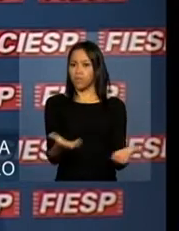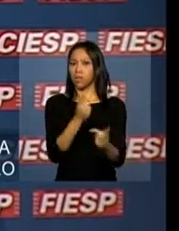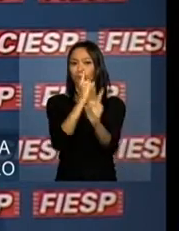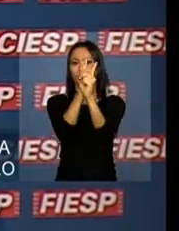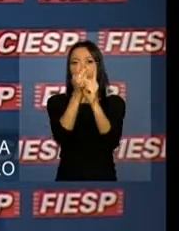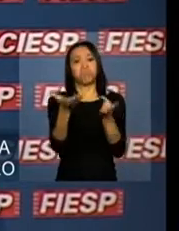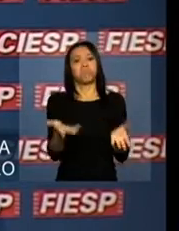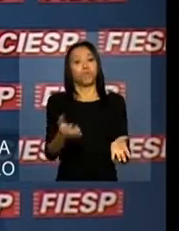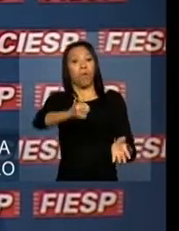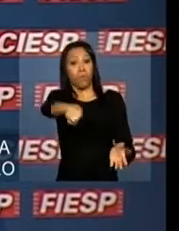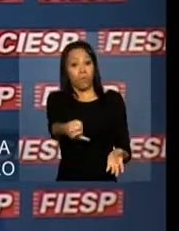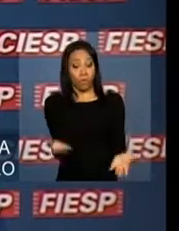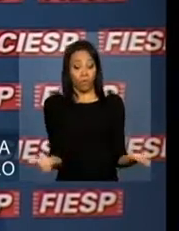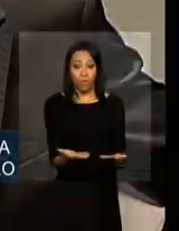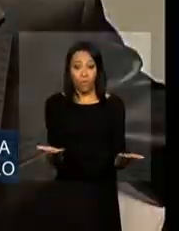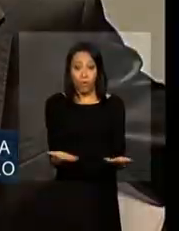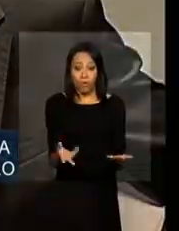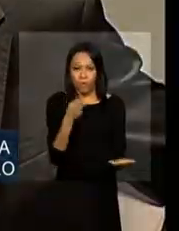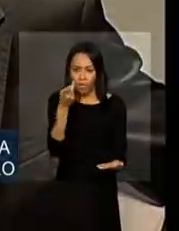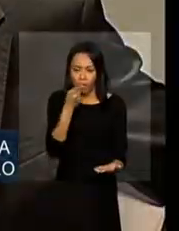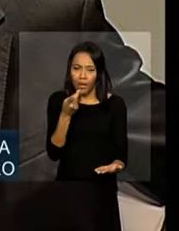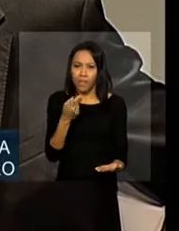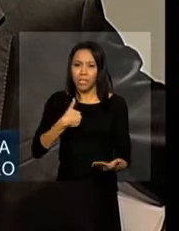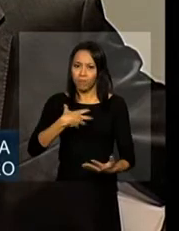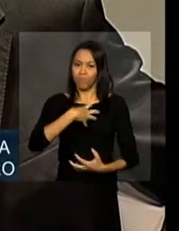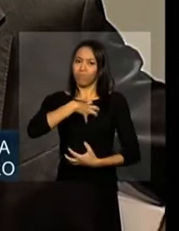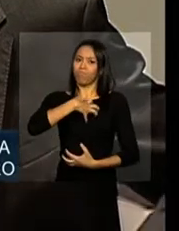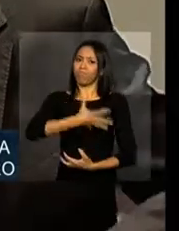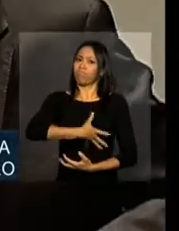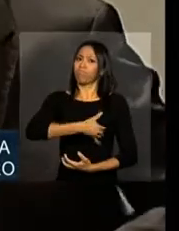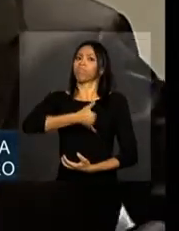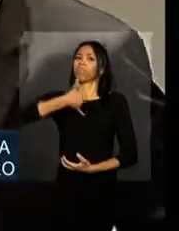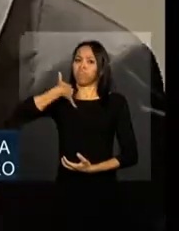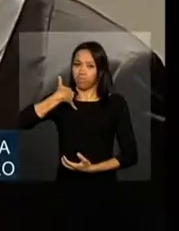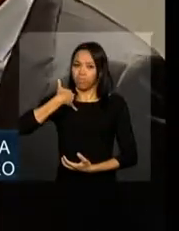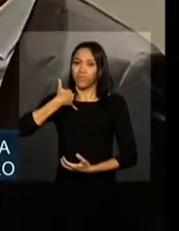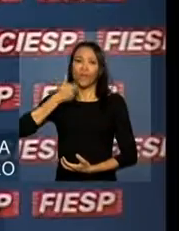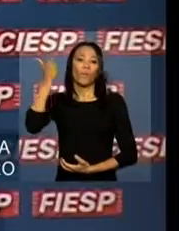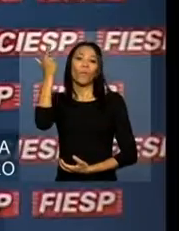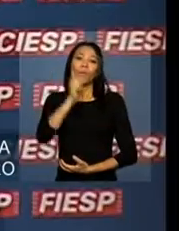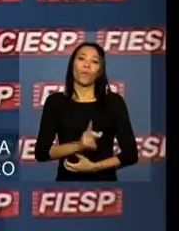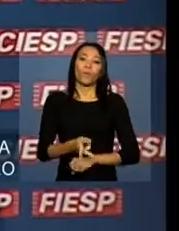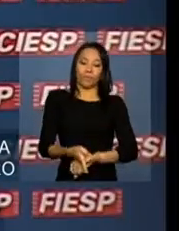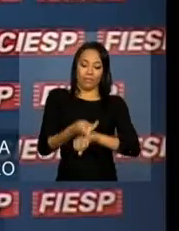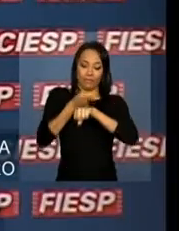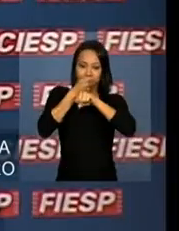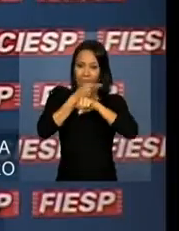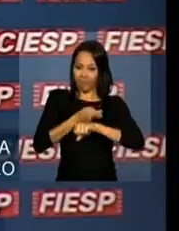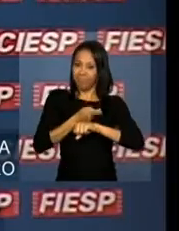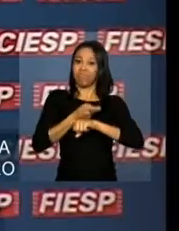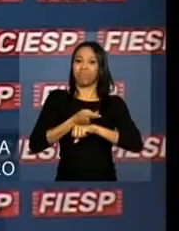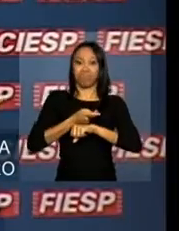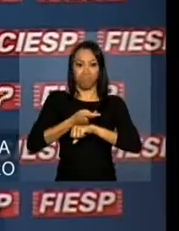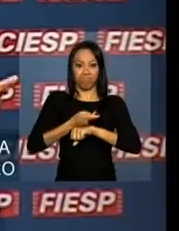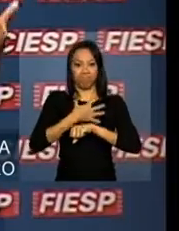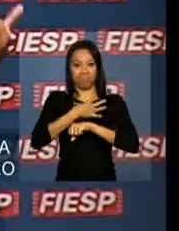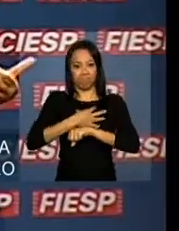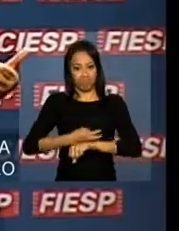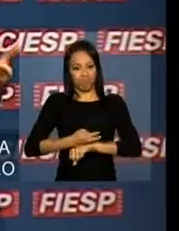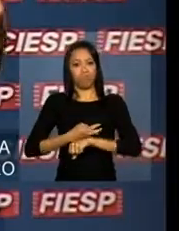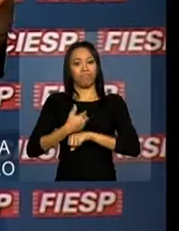esse momento para dizer que muito me honrou ganhar a medalha de